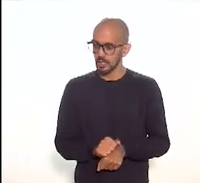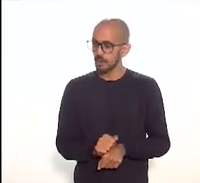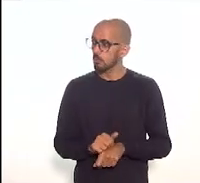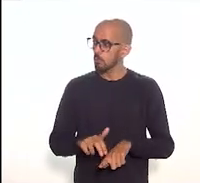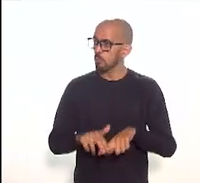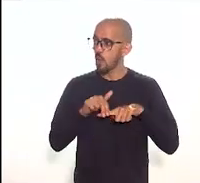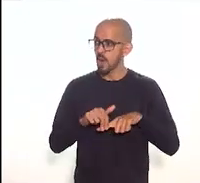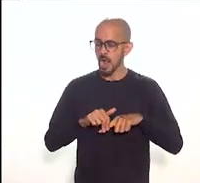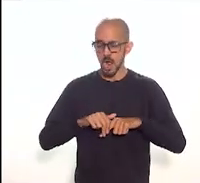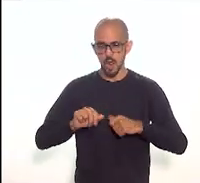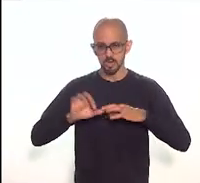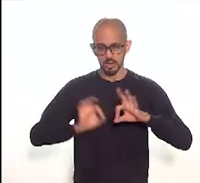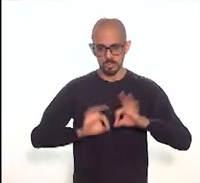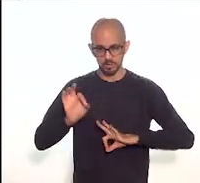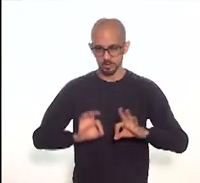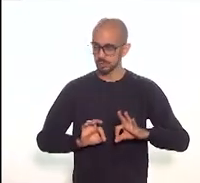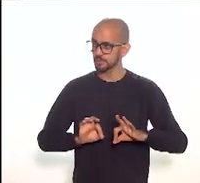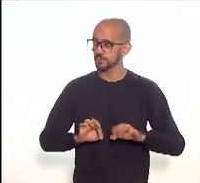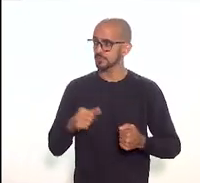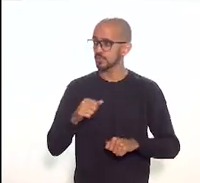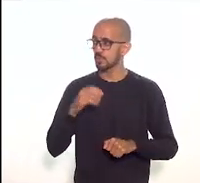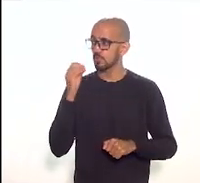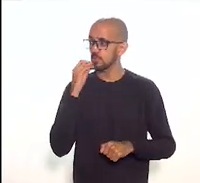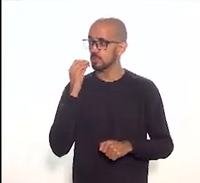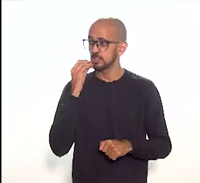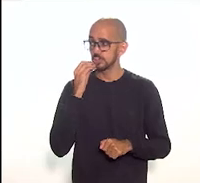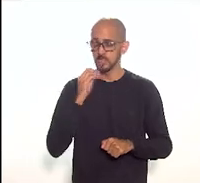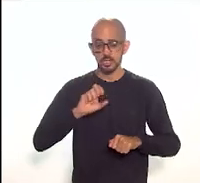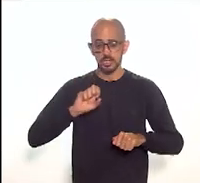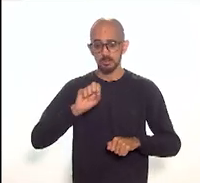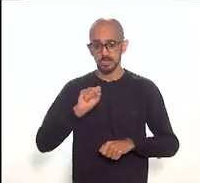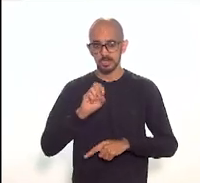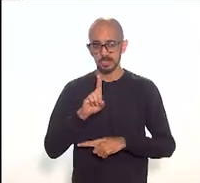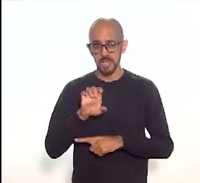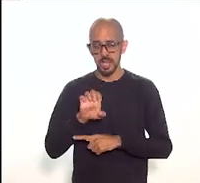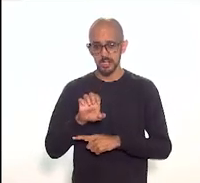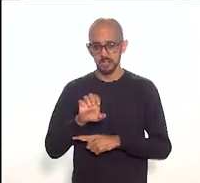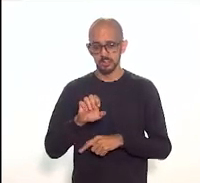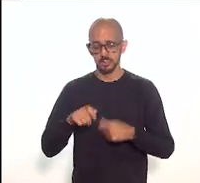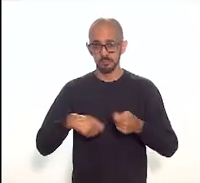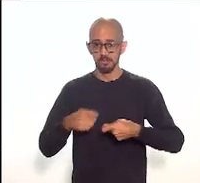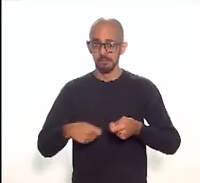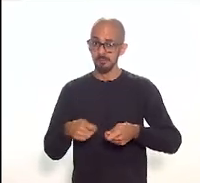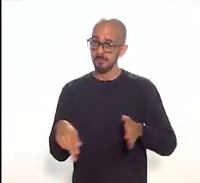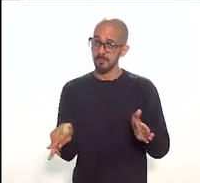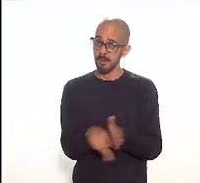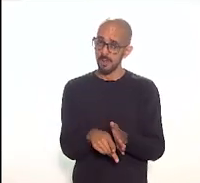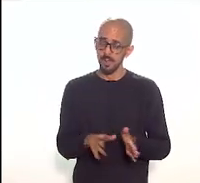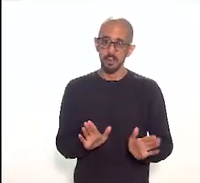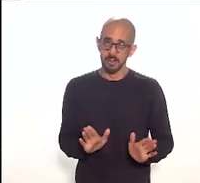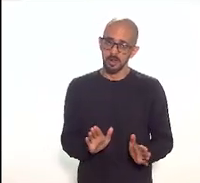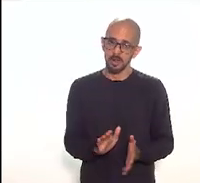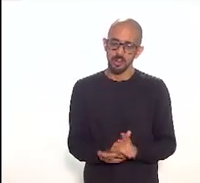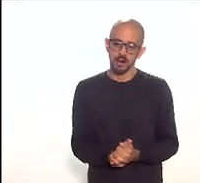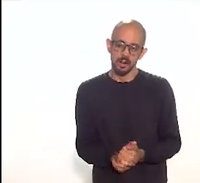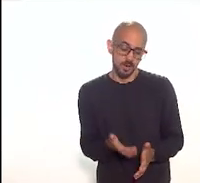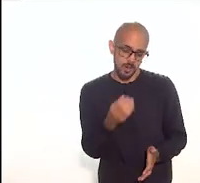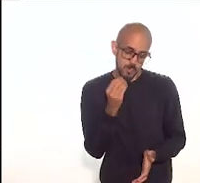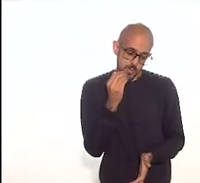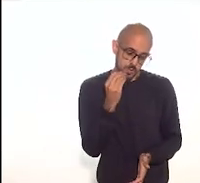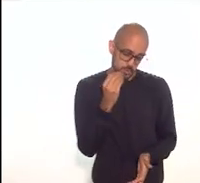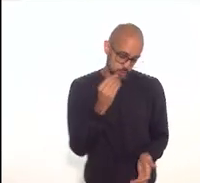ela deveria ter uma sede administrativa específica então poderia por exemplo ser